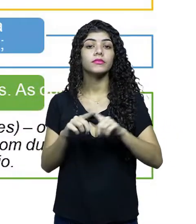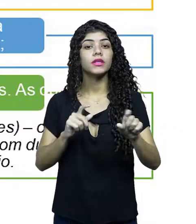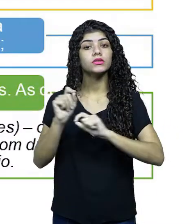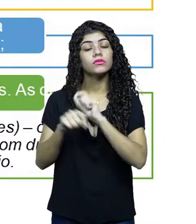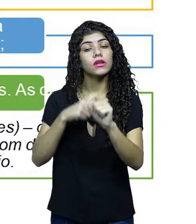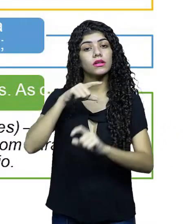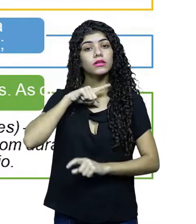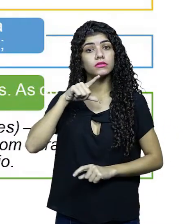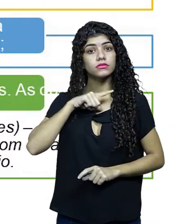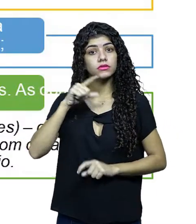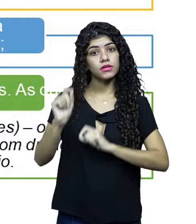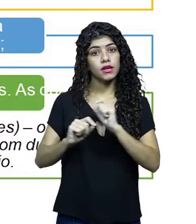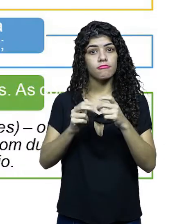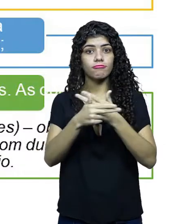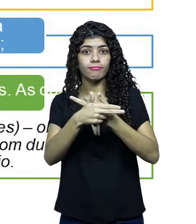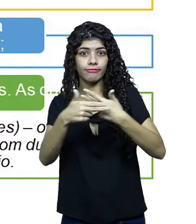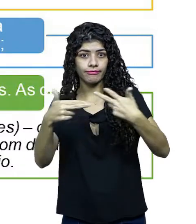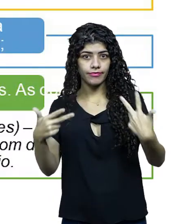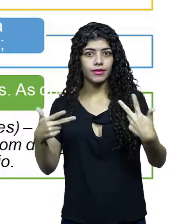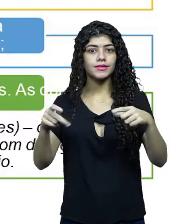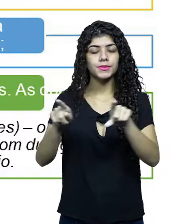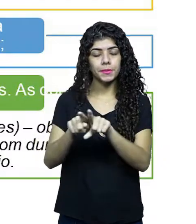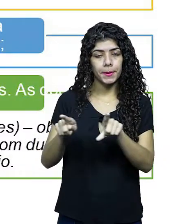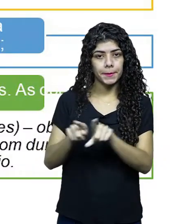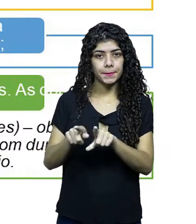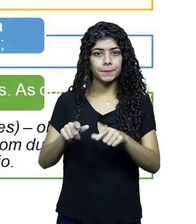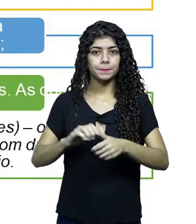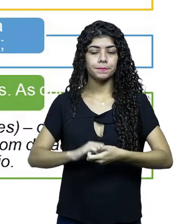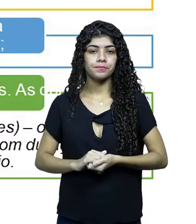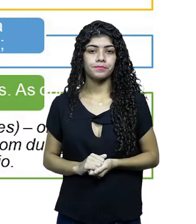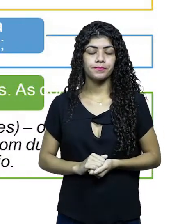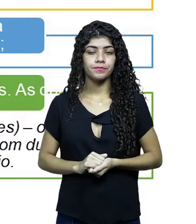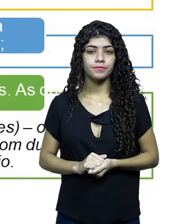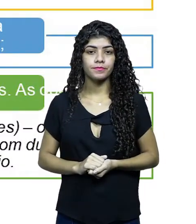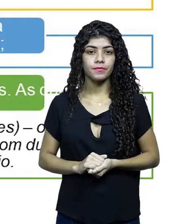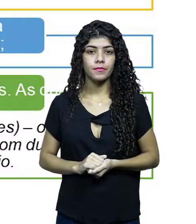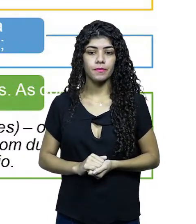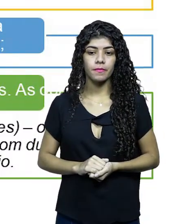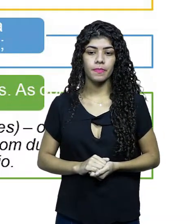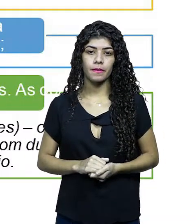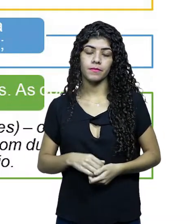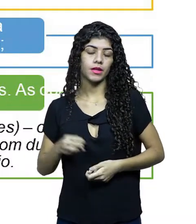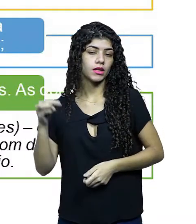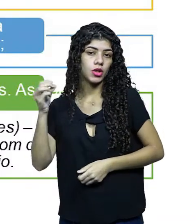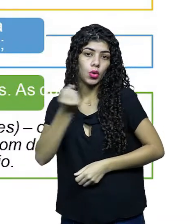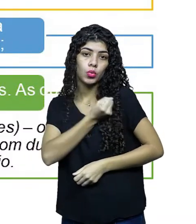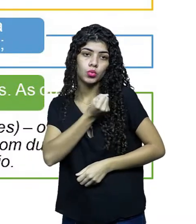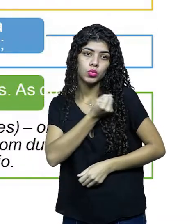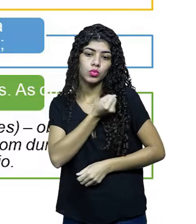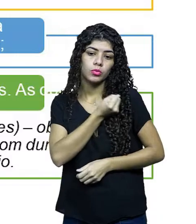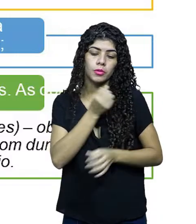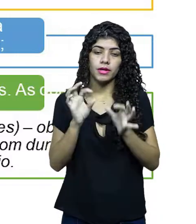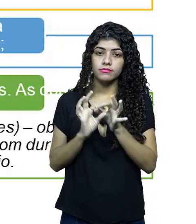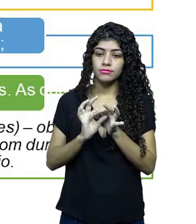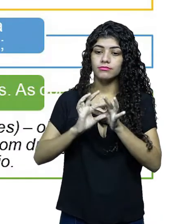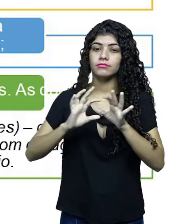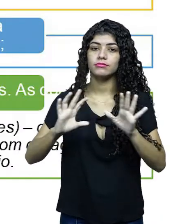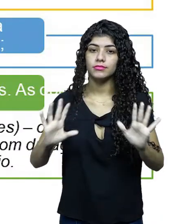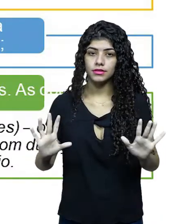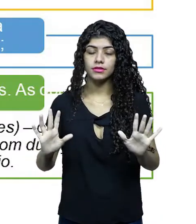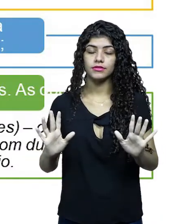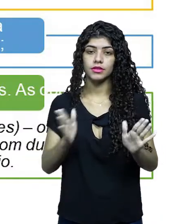seriadas, elas têm uma diversificação maior. Podem ter um número mais ilimitado de